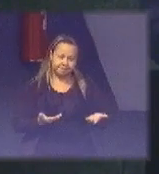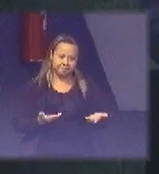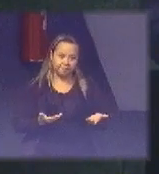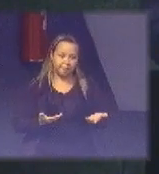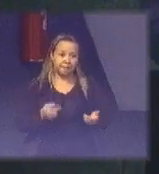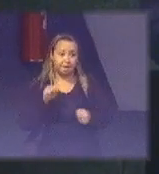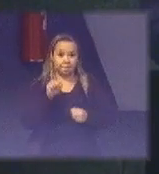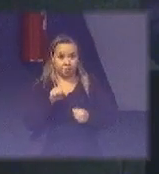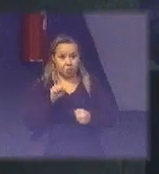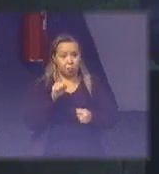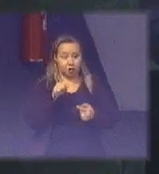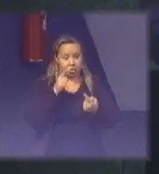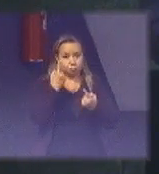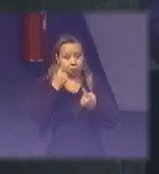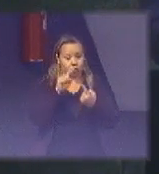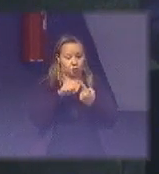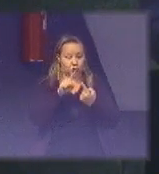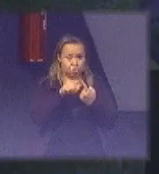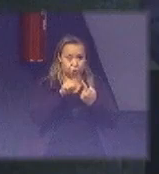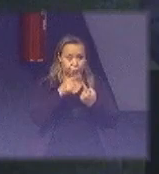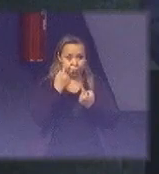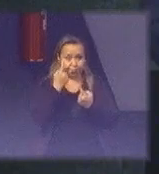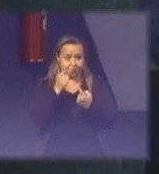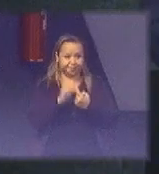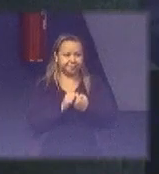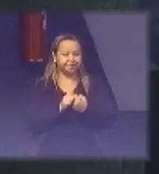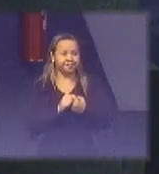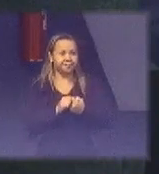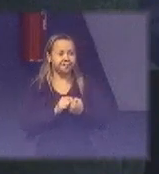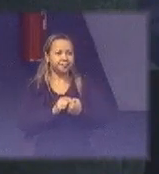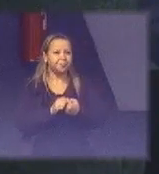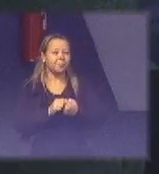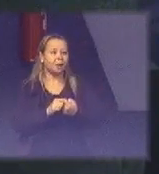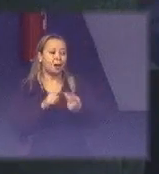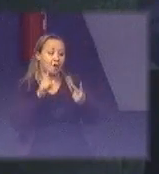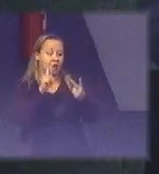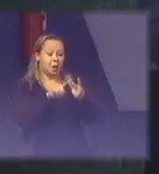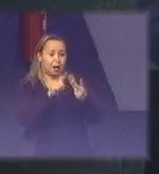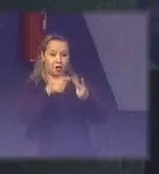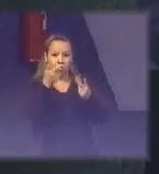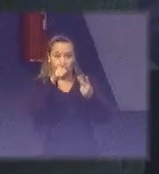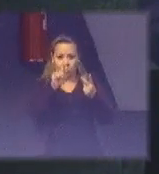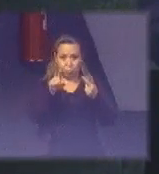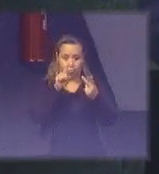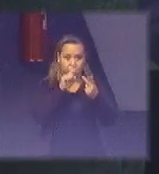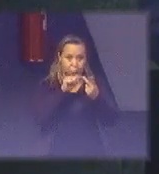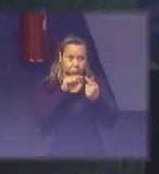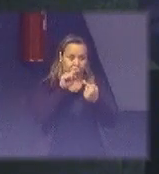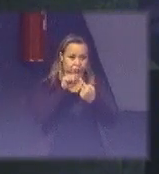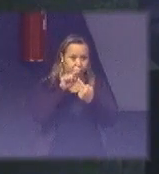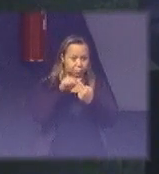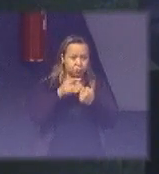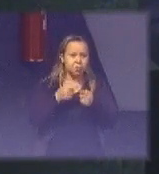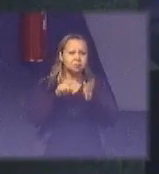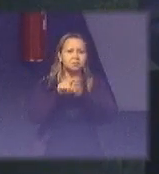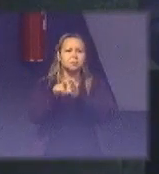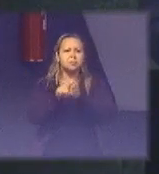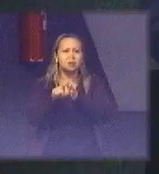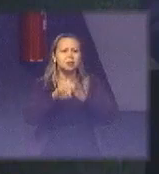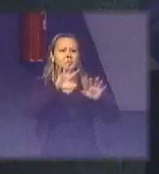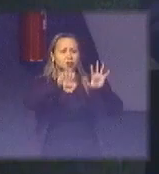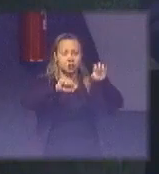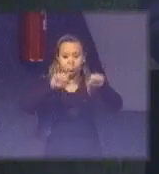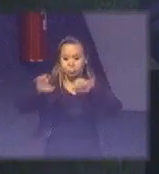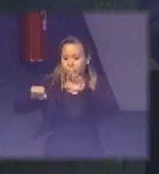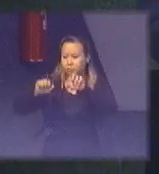Esse é um dos motivos. É o senso comum, é a E a outra é a questão dos catadores. Porque, a